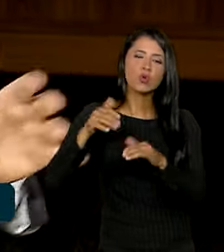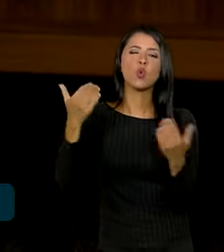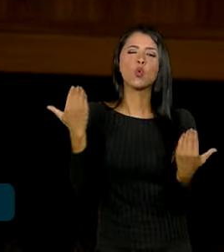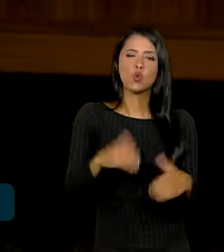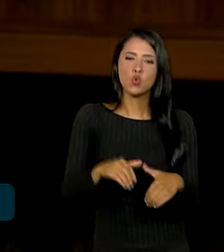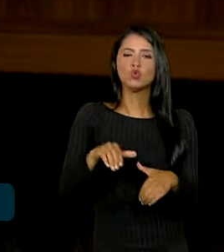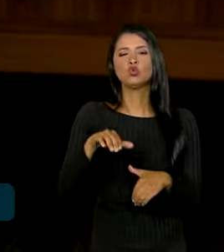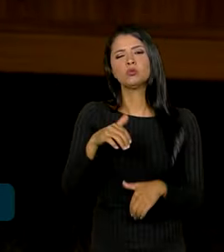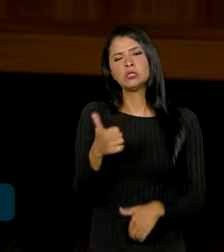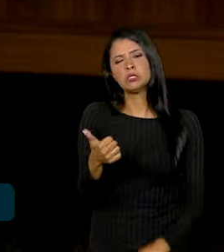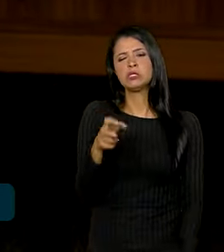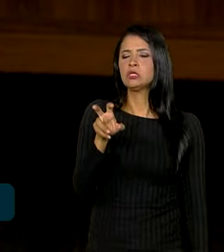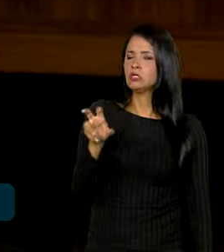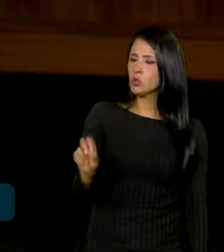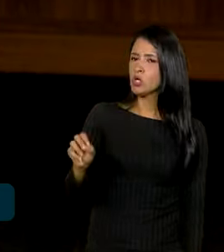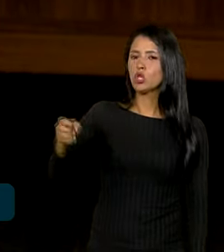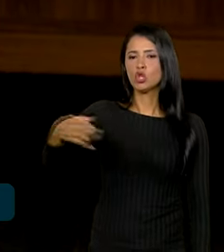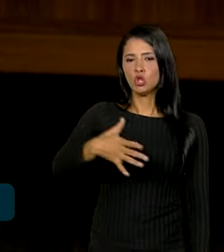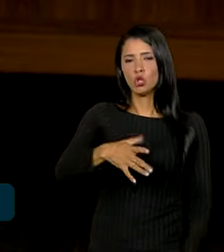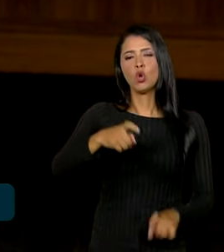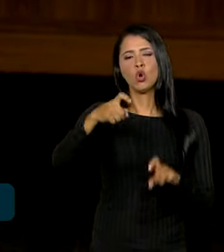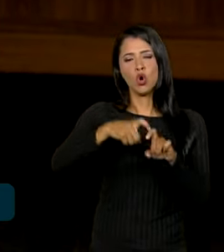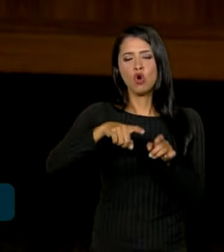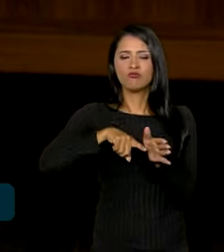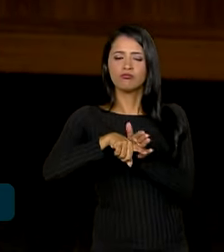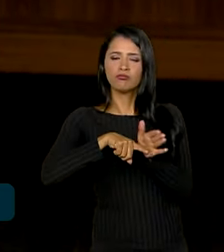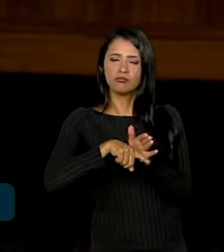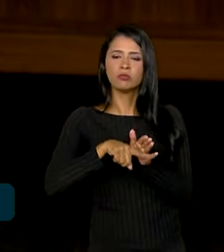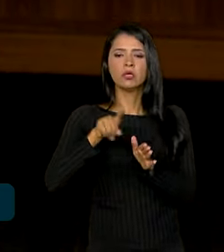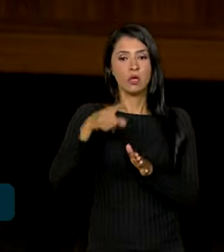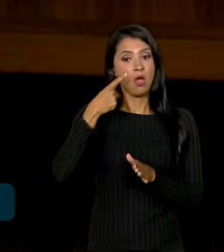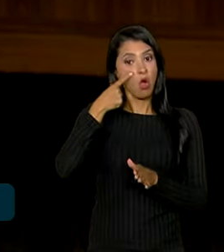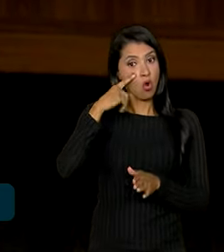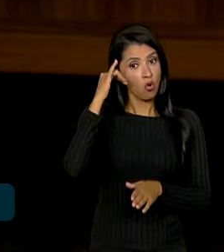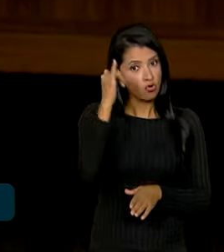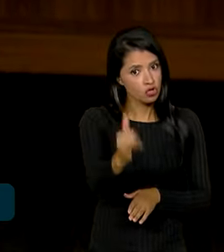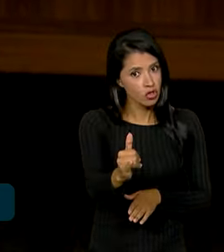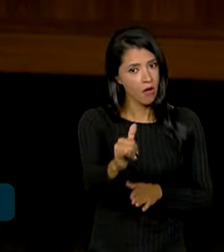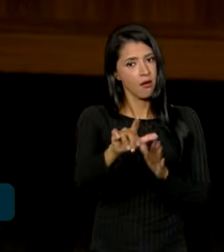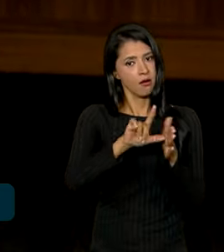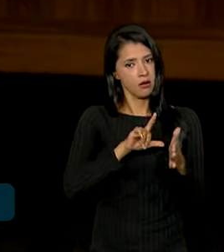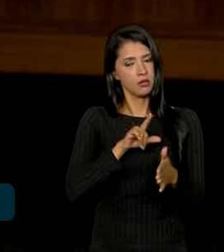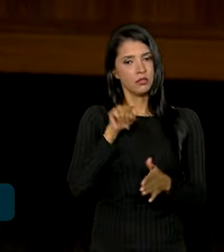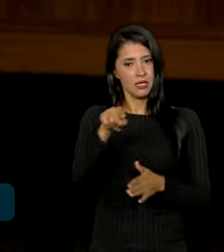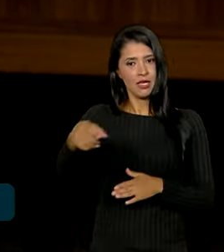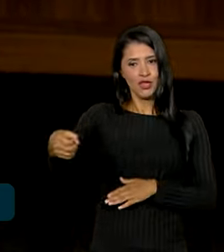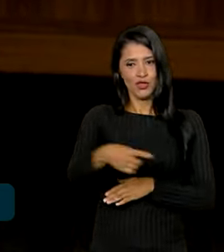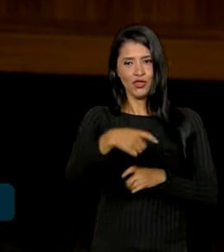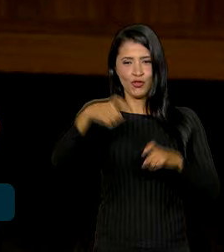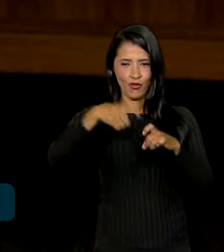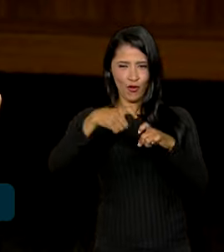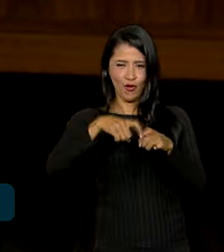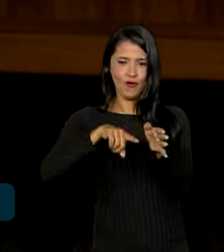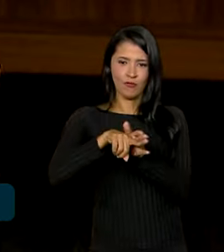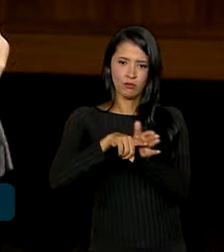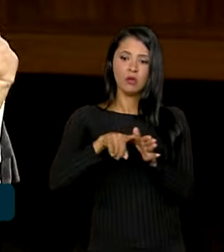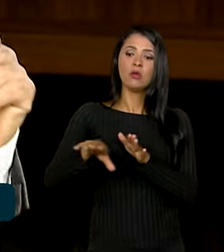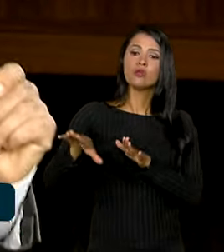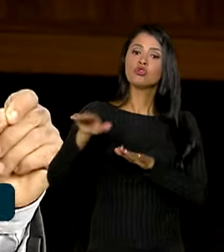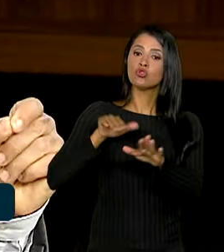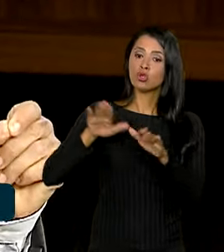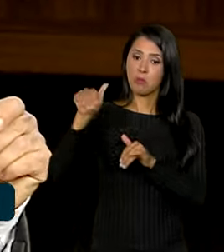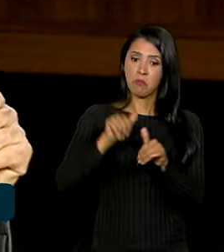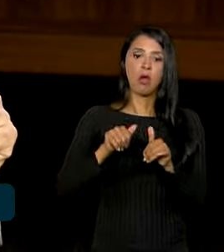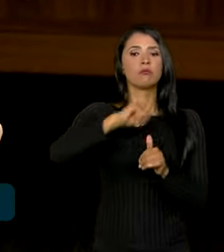660 novos peritos. Principalmente, eu quero deixar de antemão avisado. Esses novos peritos serão para se chamar do Brasil